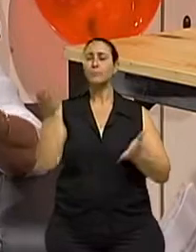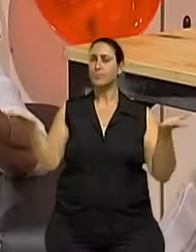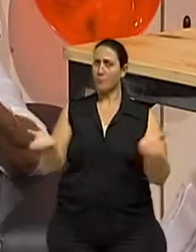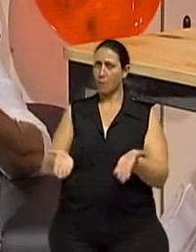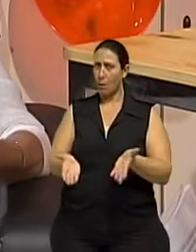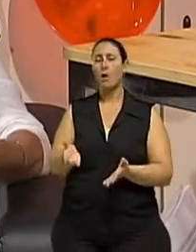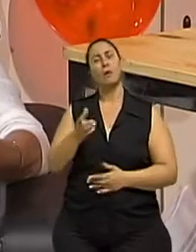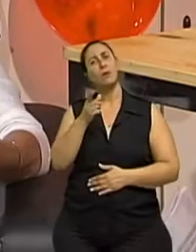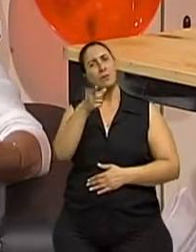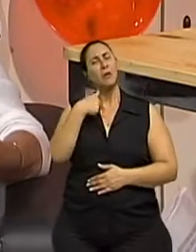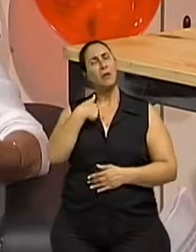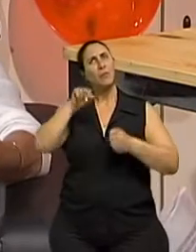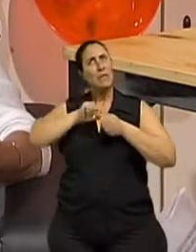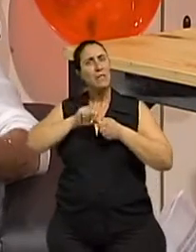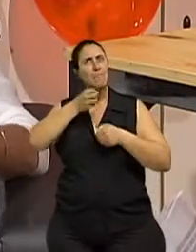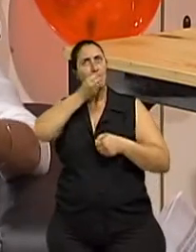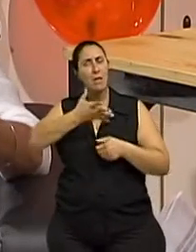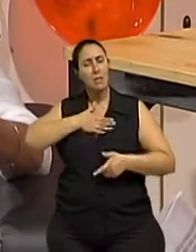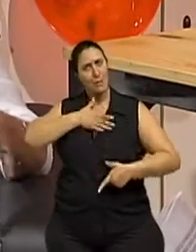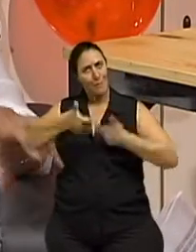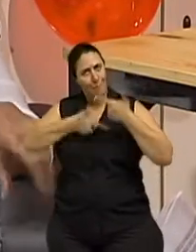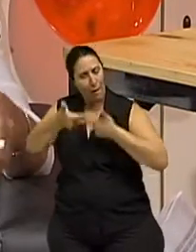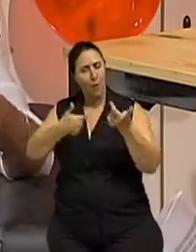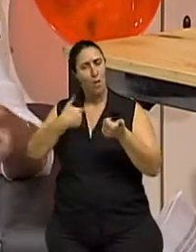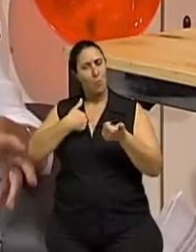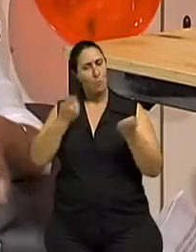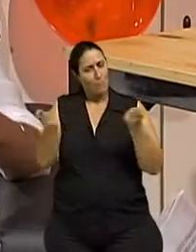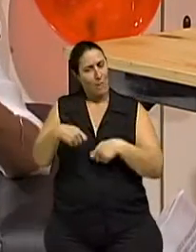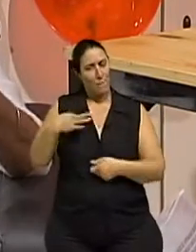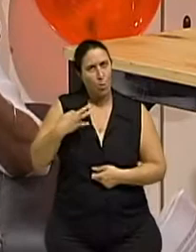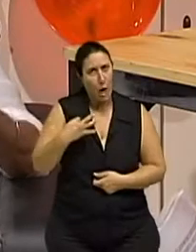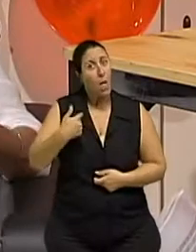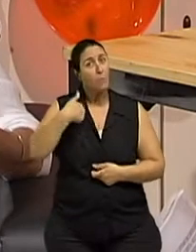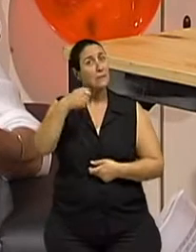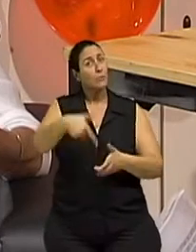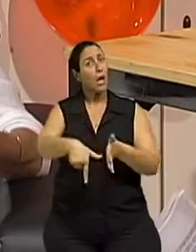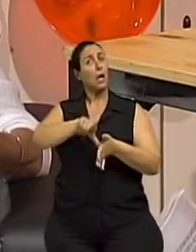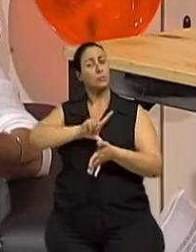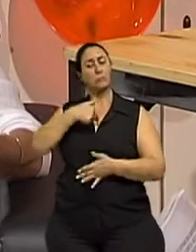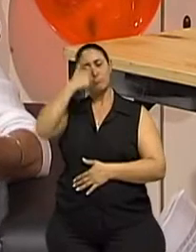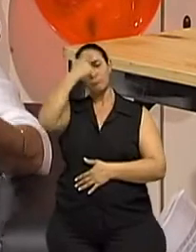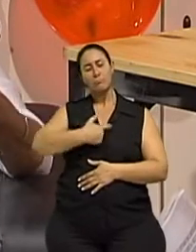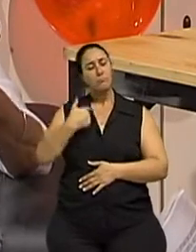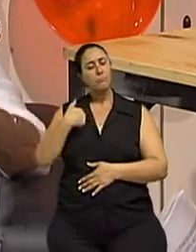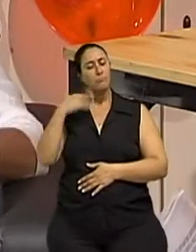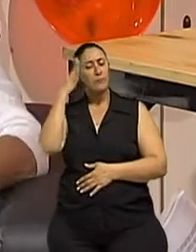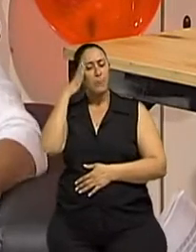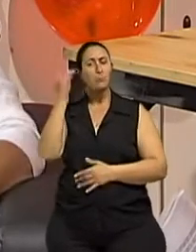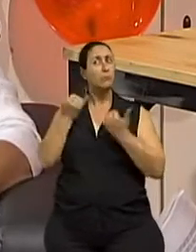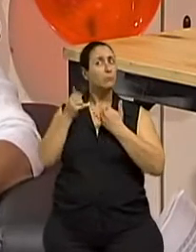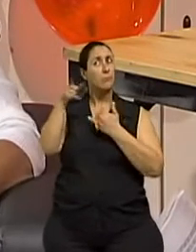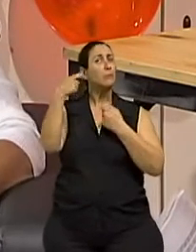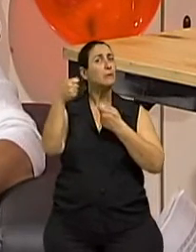desempenhar bem a minha atividade, essa estrutura que me envolveu como voluntário, ela tem que me